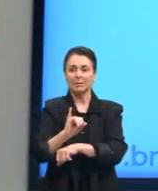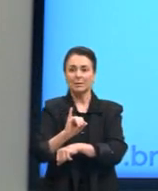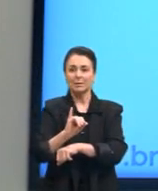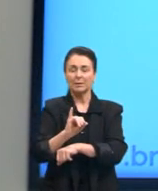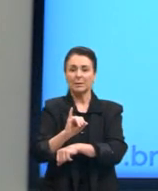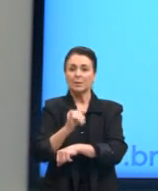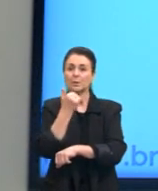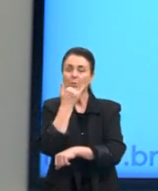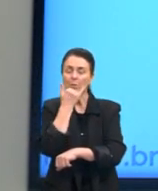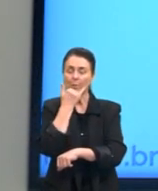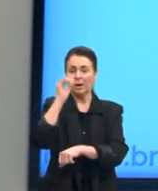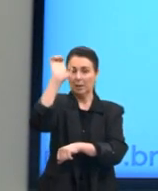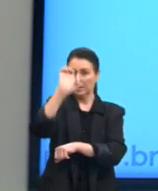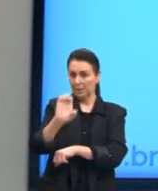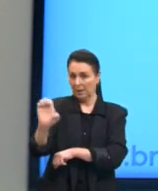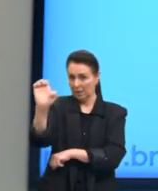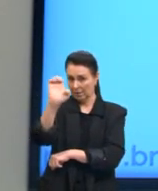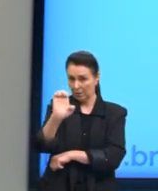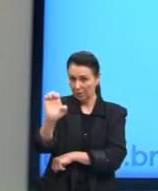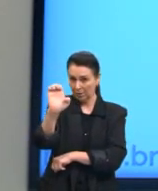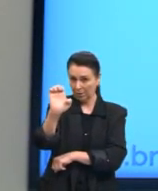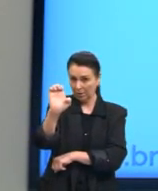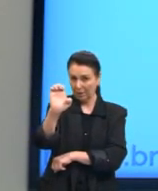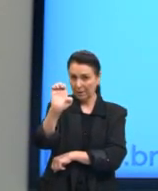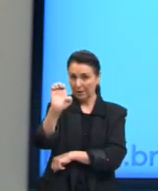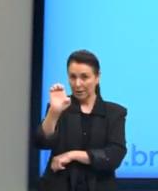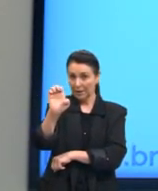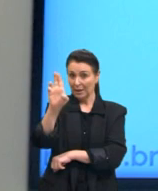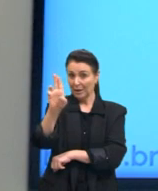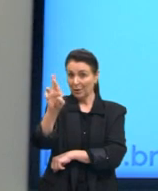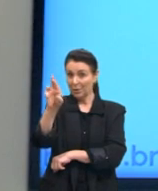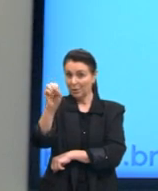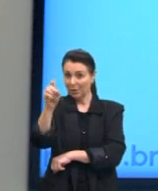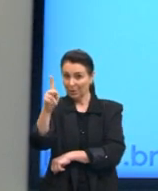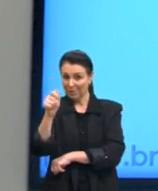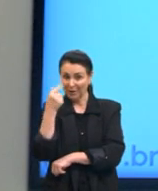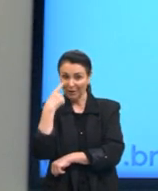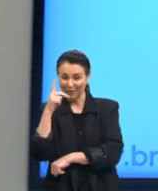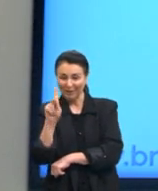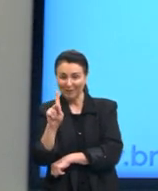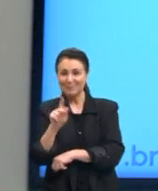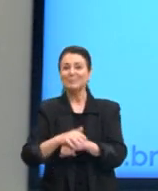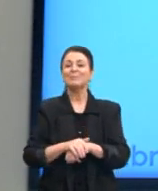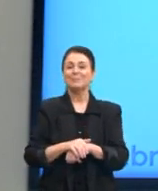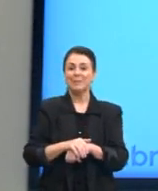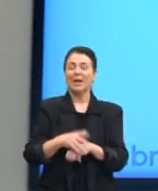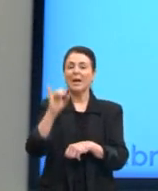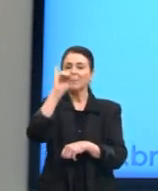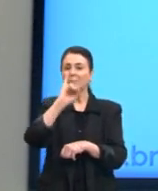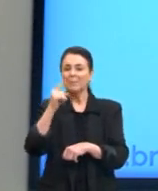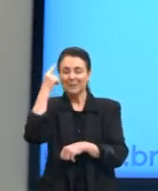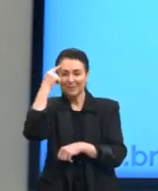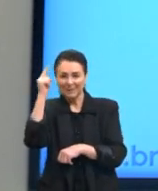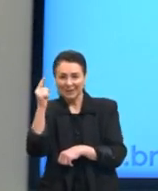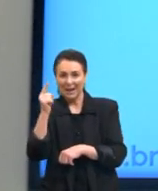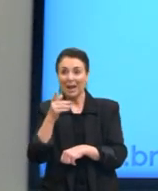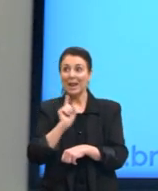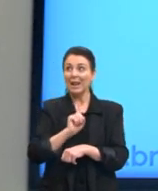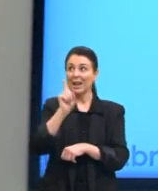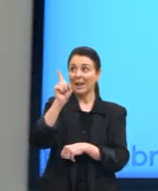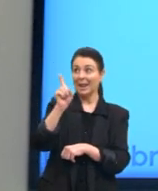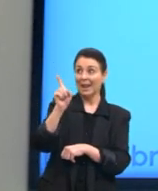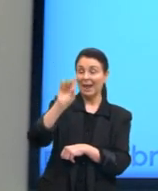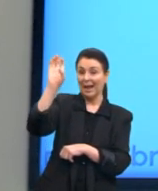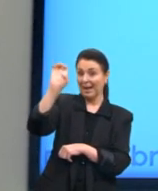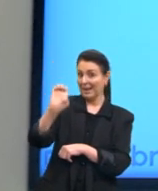quando a gente chega na Europa, é eu olhei o idioma italiano e pensei em Itália. Aqui, quando a gente chega na Europa, a gente tem,